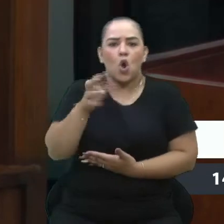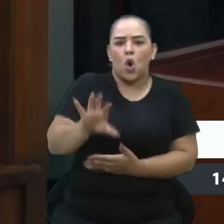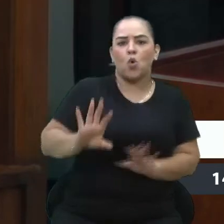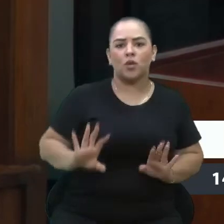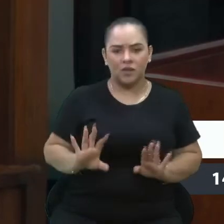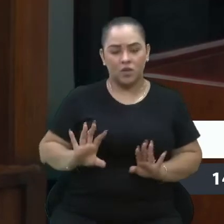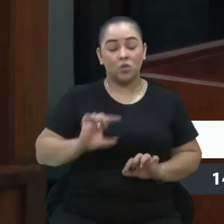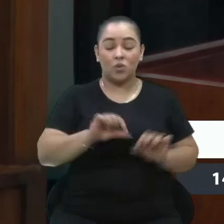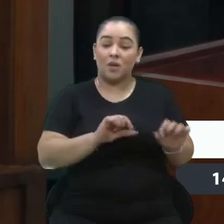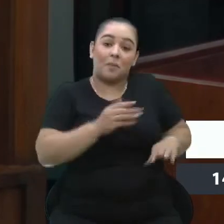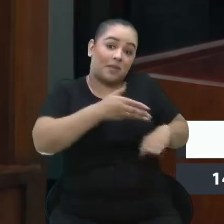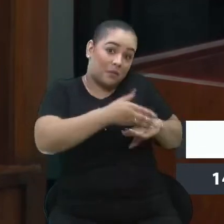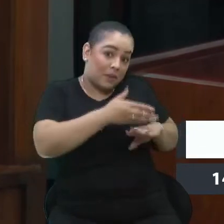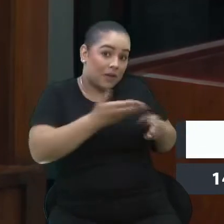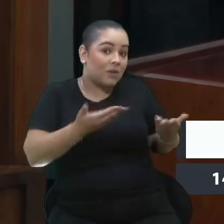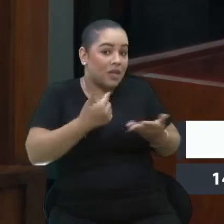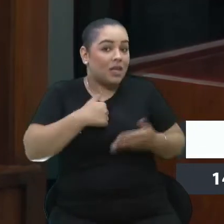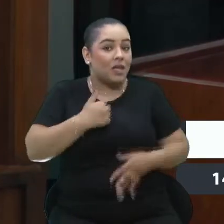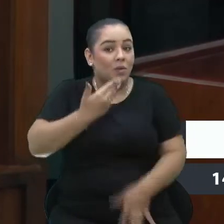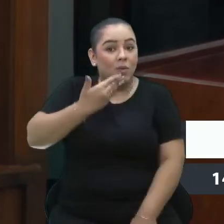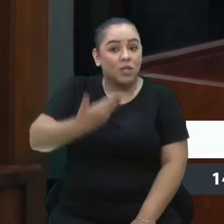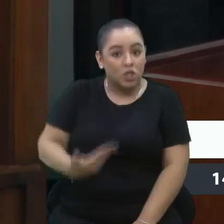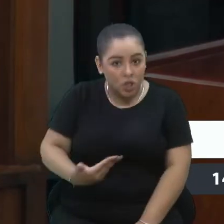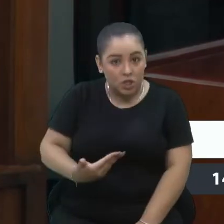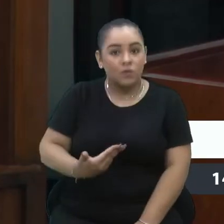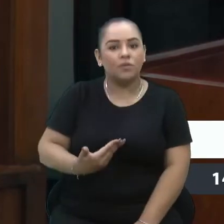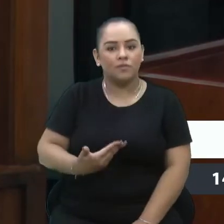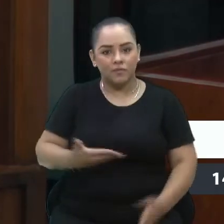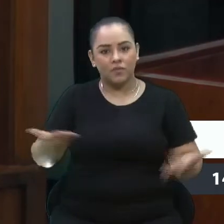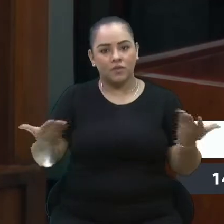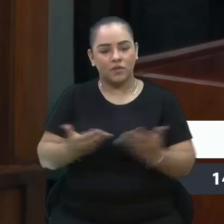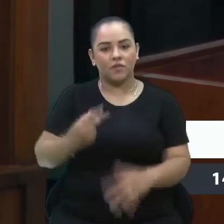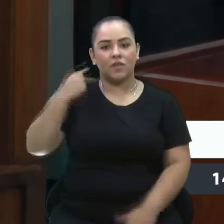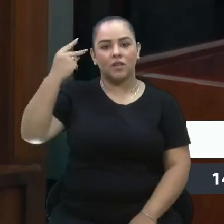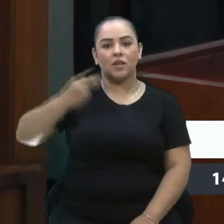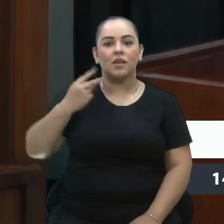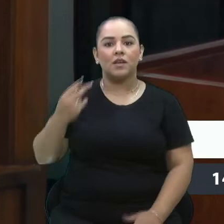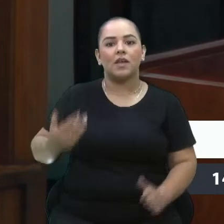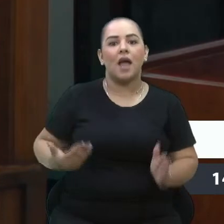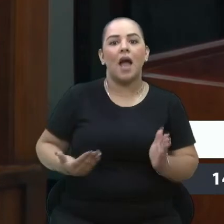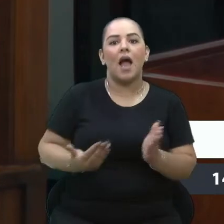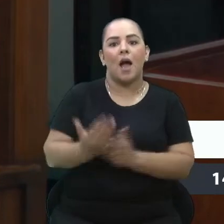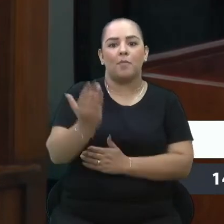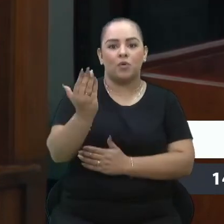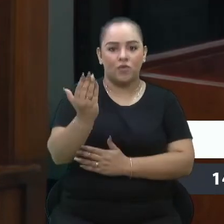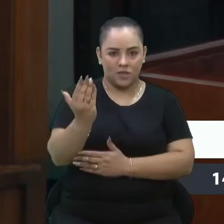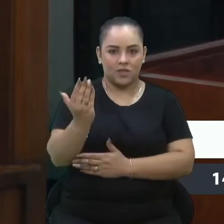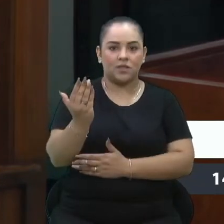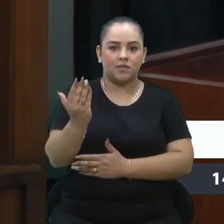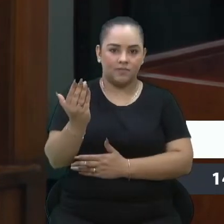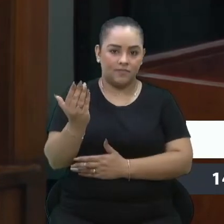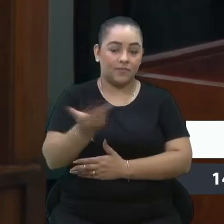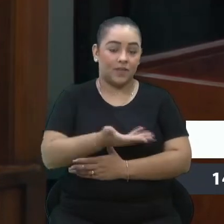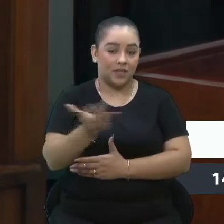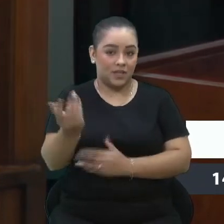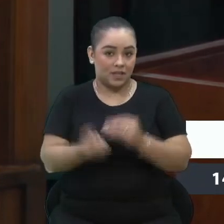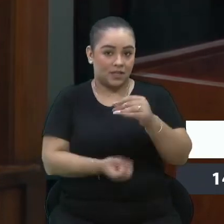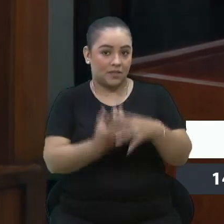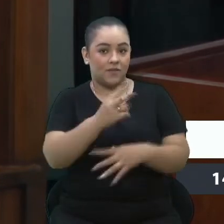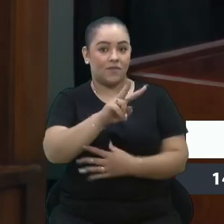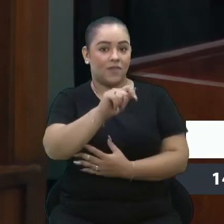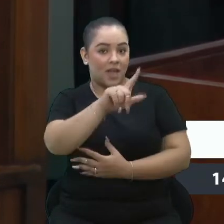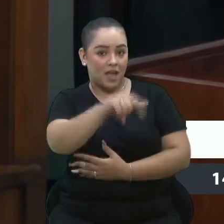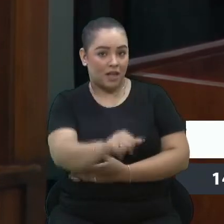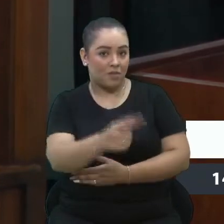presentes. Então, estou pedindo, solicitando aos vereadores, que aprovem essa criação desse cargo,